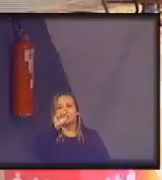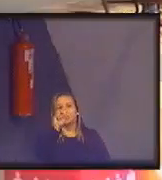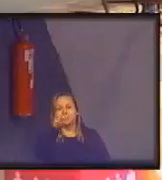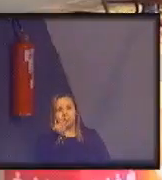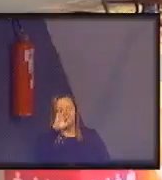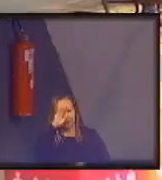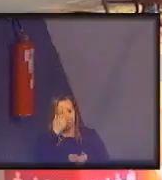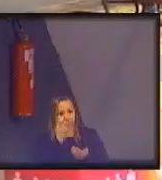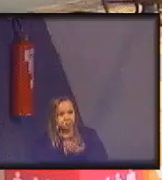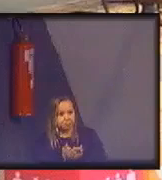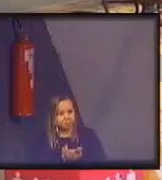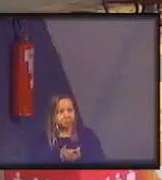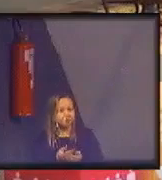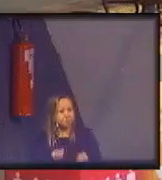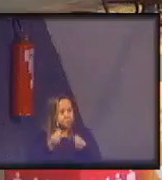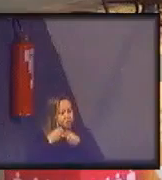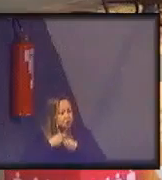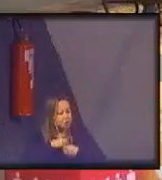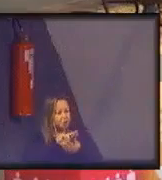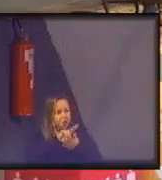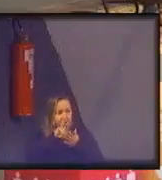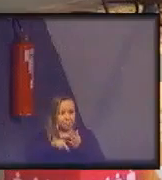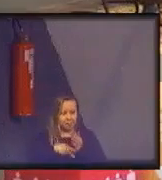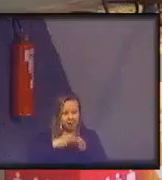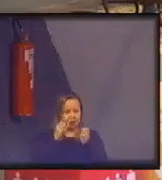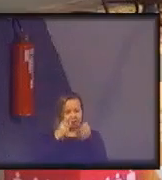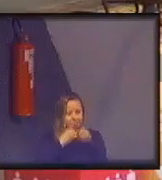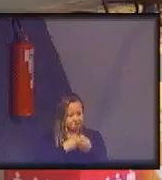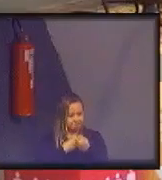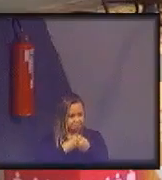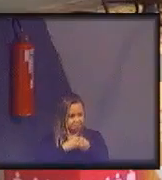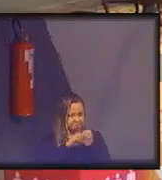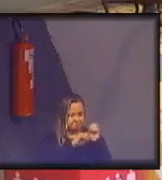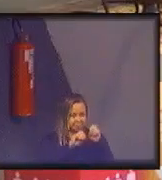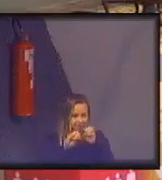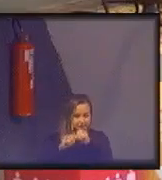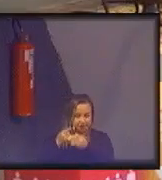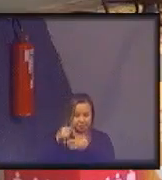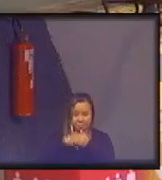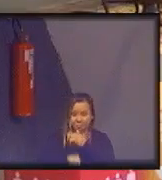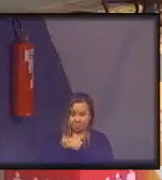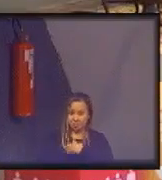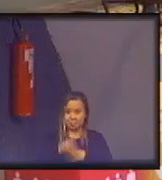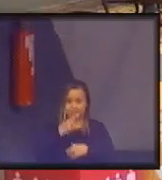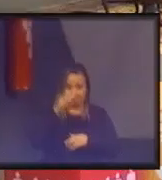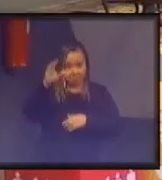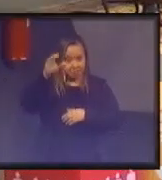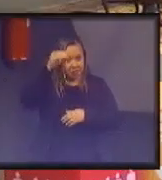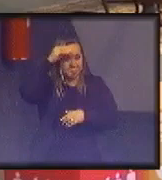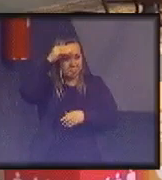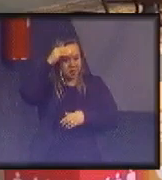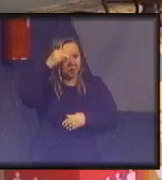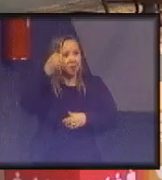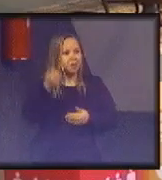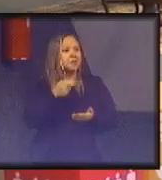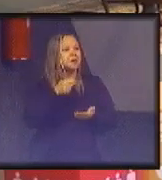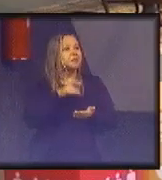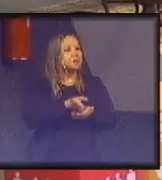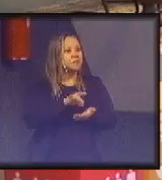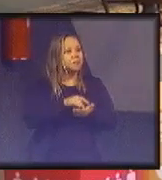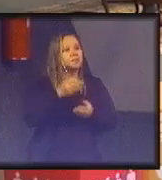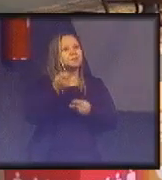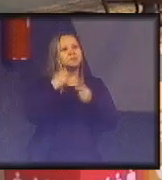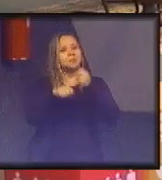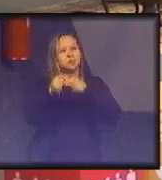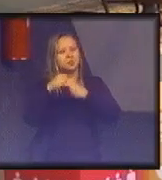Acredito que ele nos deu várias orientações de forma aprofundada de como pode se concretizar essa economia circular no nosso mundo